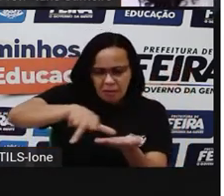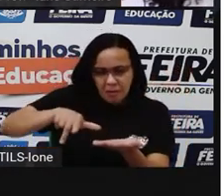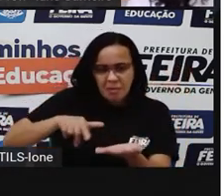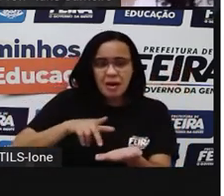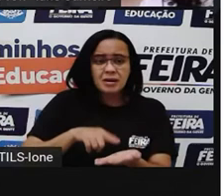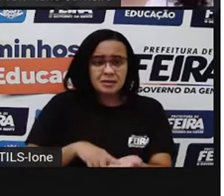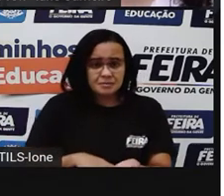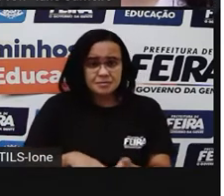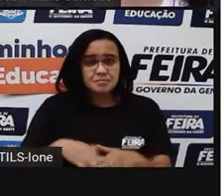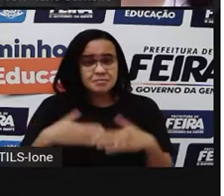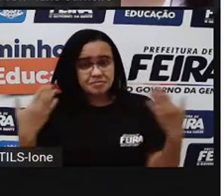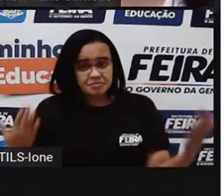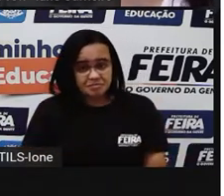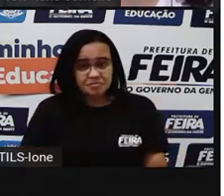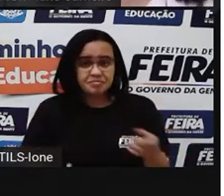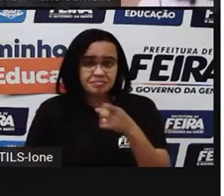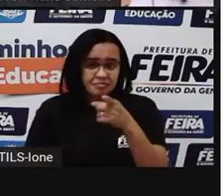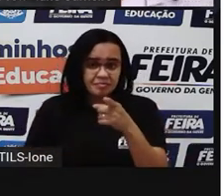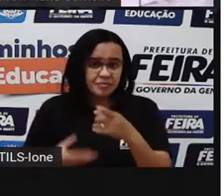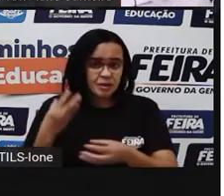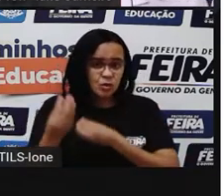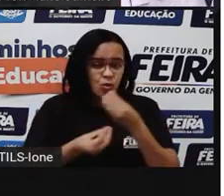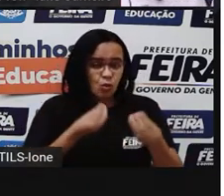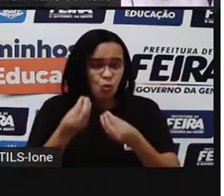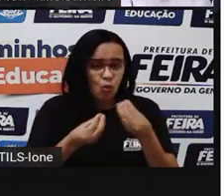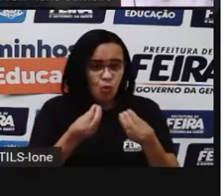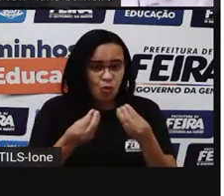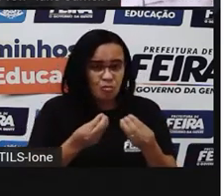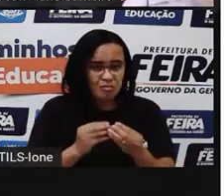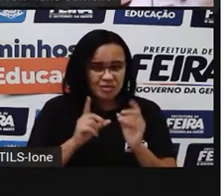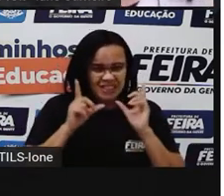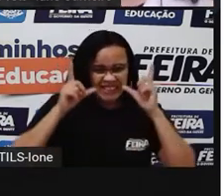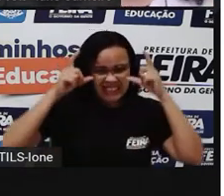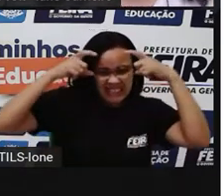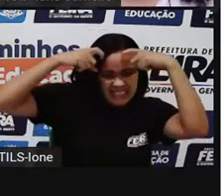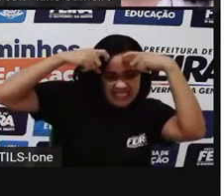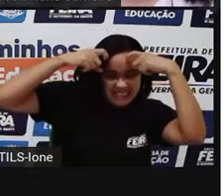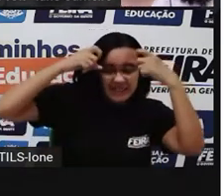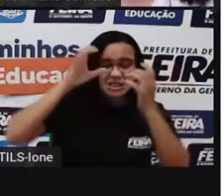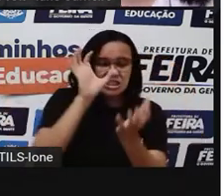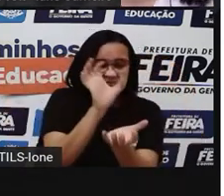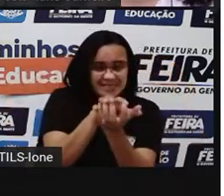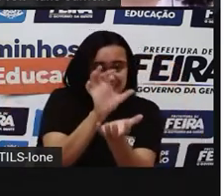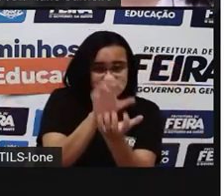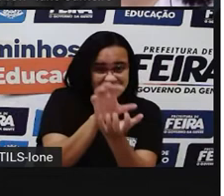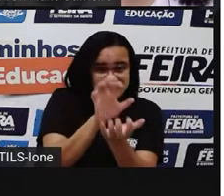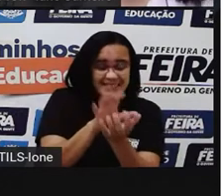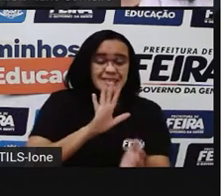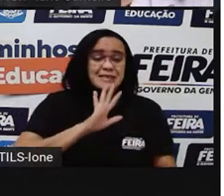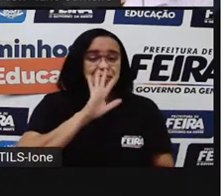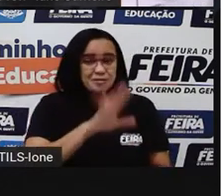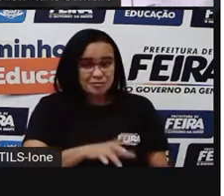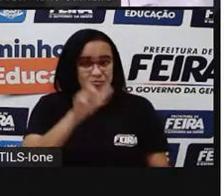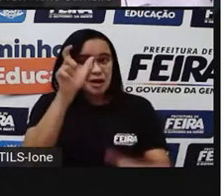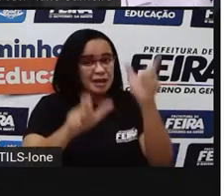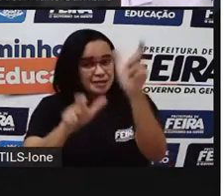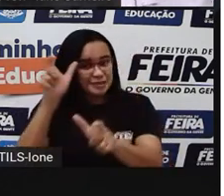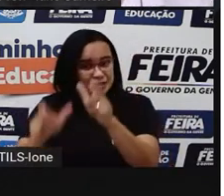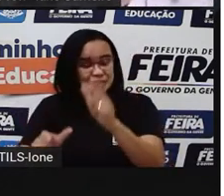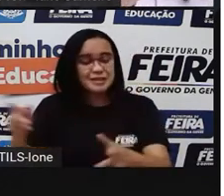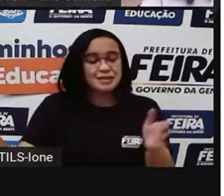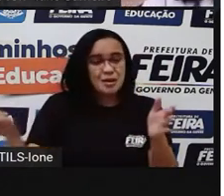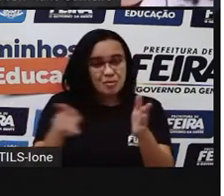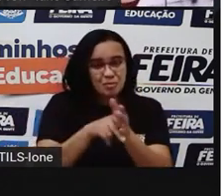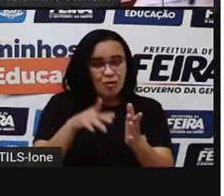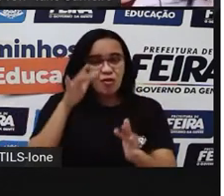Apesar de sua figura horripilante em um corpo de jacaré, esta personagem do folclore brasileiro é muito